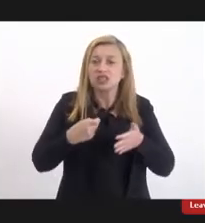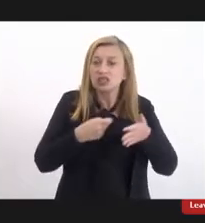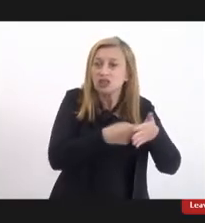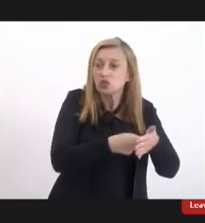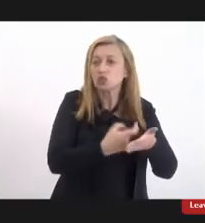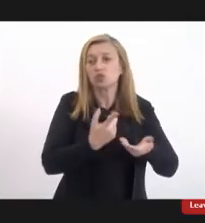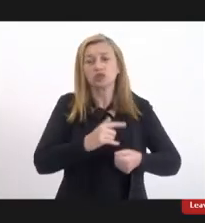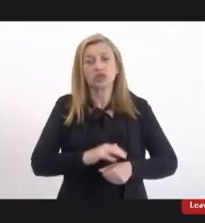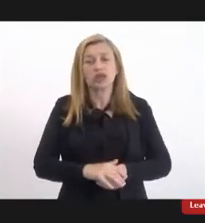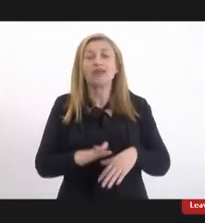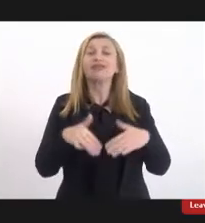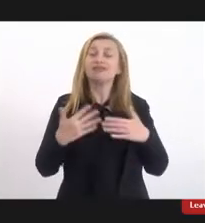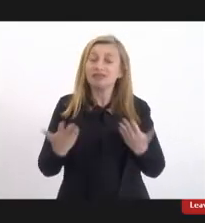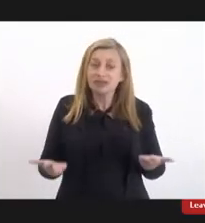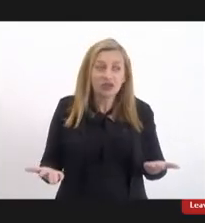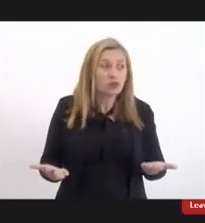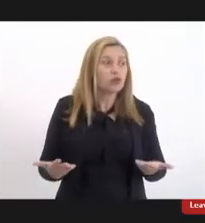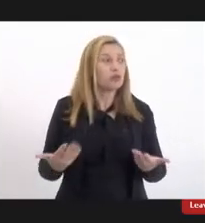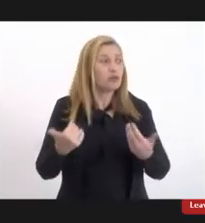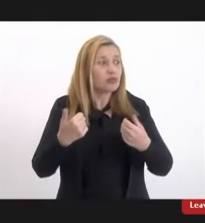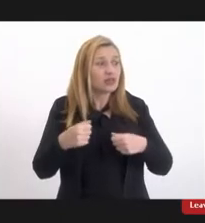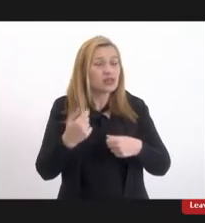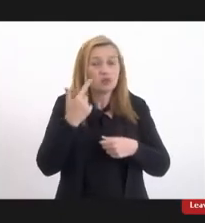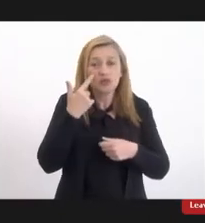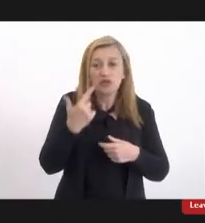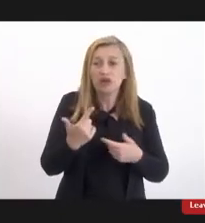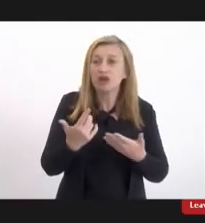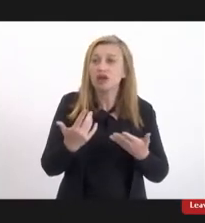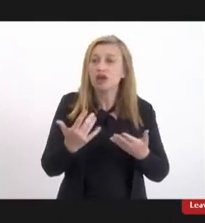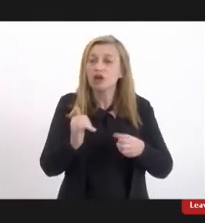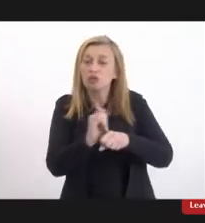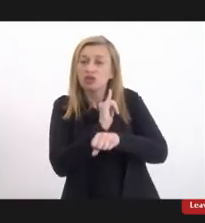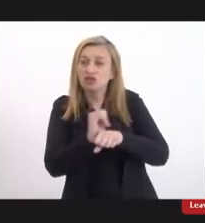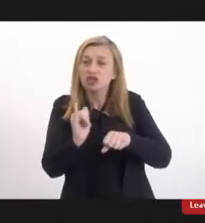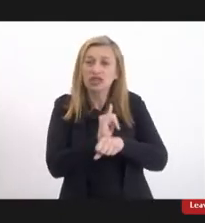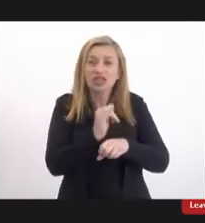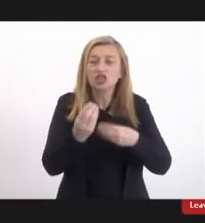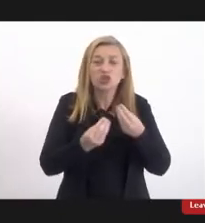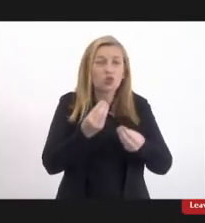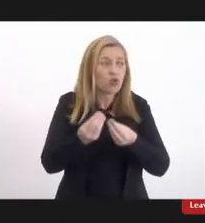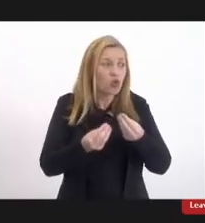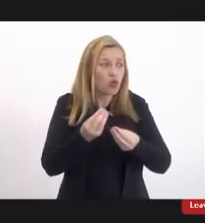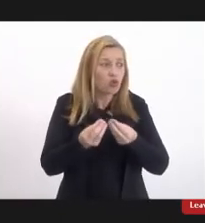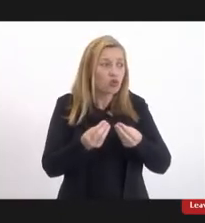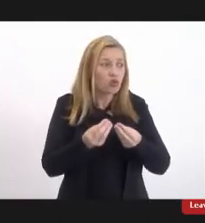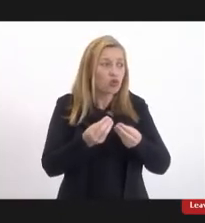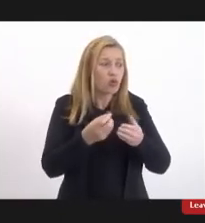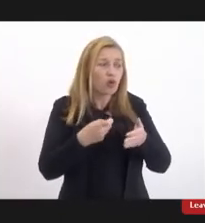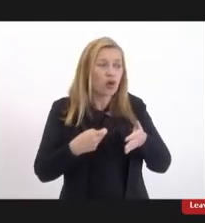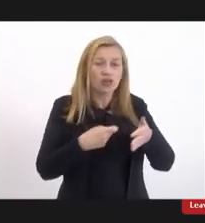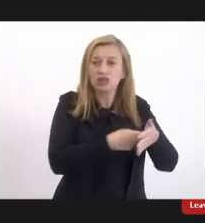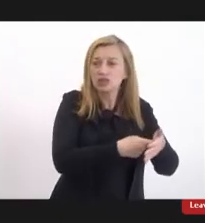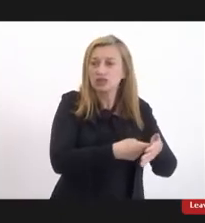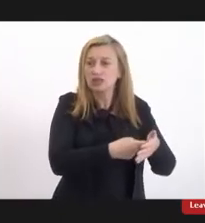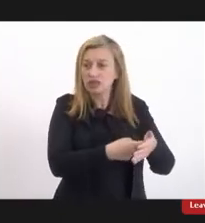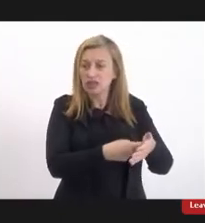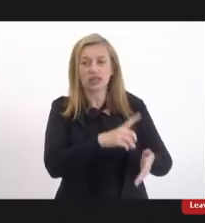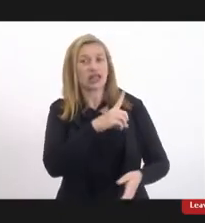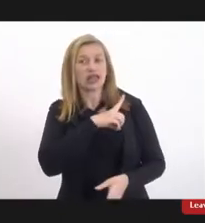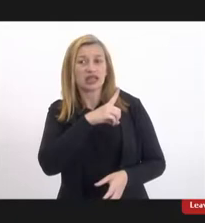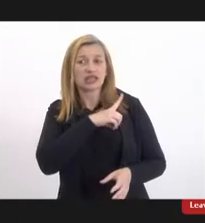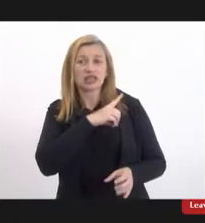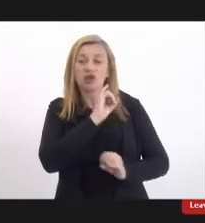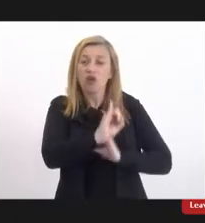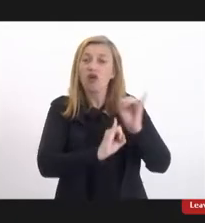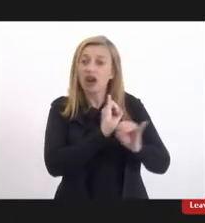então a gente tem que ver uma forma dessa denúncia da delegacia também ser feita de forma online porque não